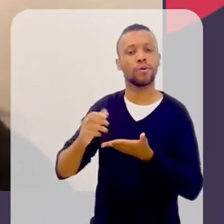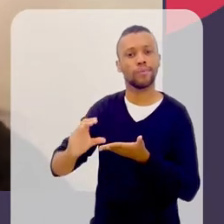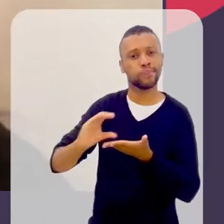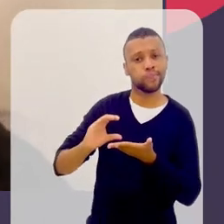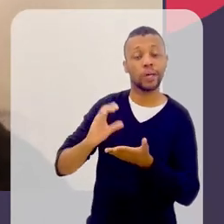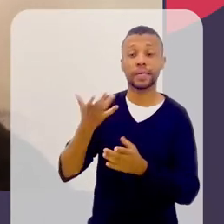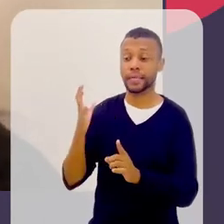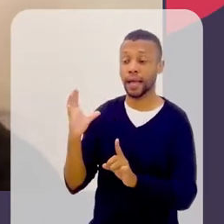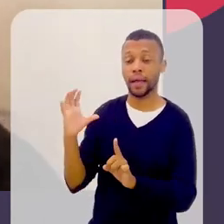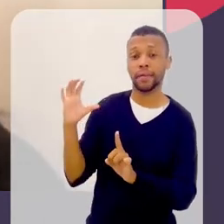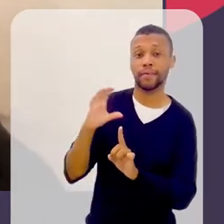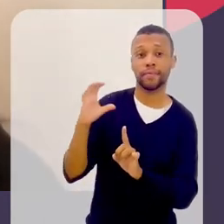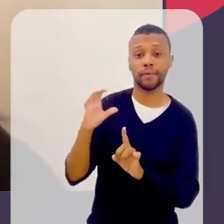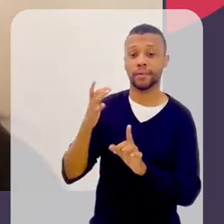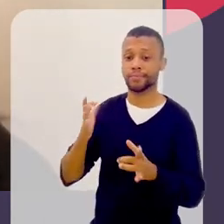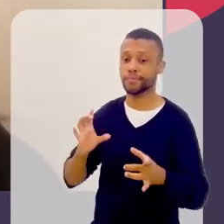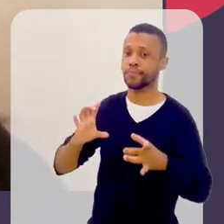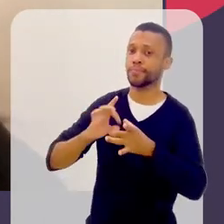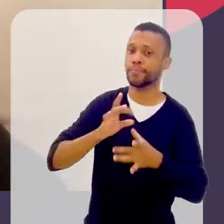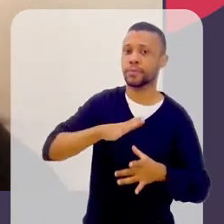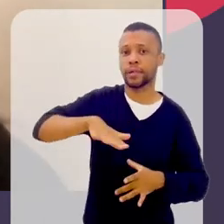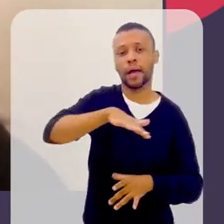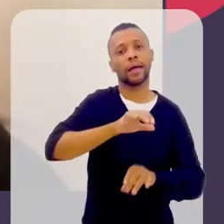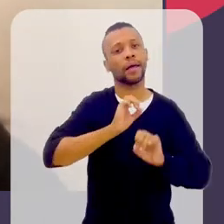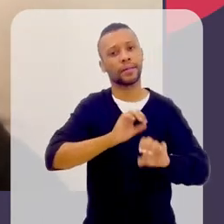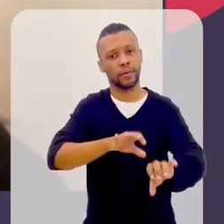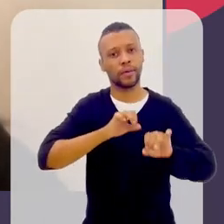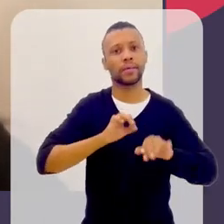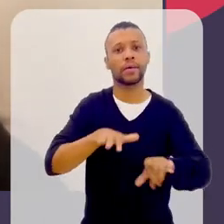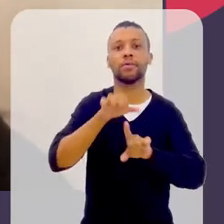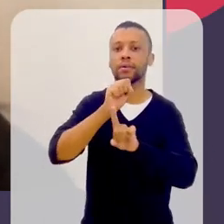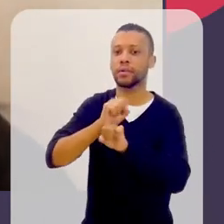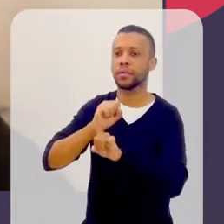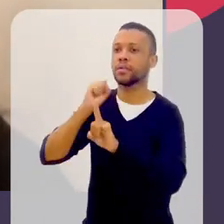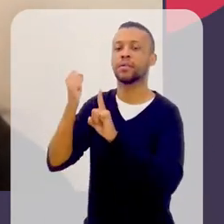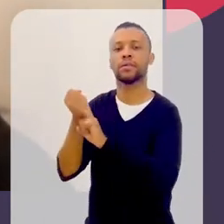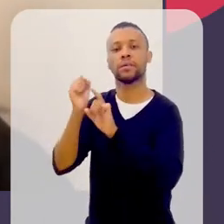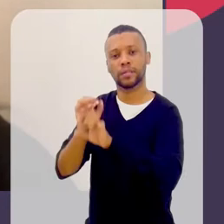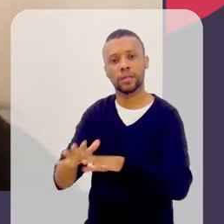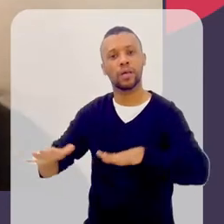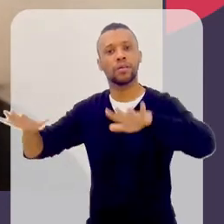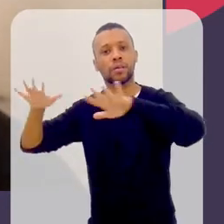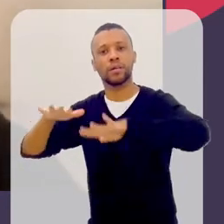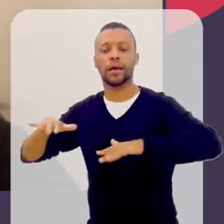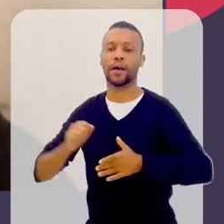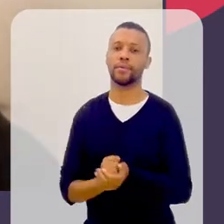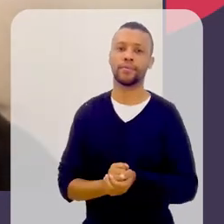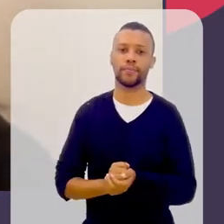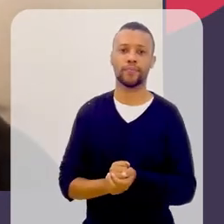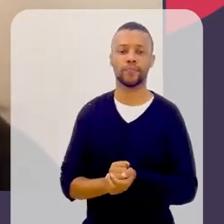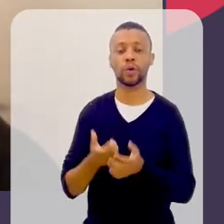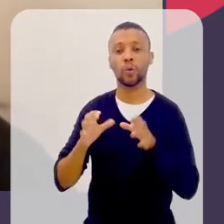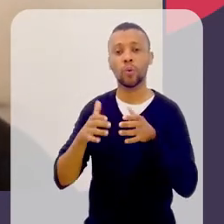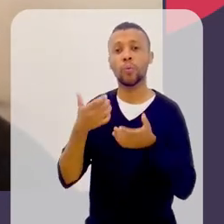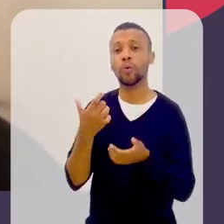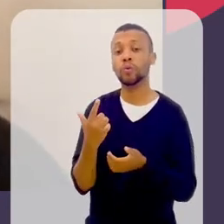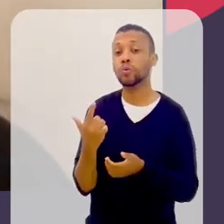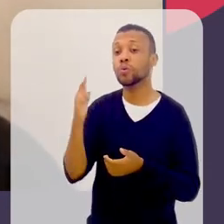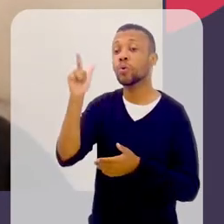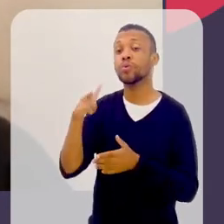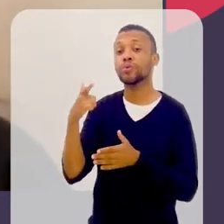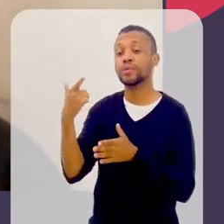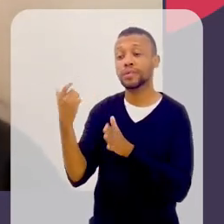na educação e na nossa sociedade. Então, é isso, o Outros Clássicos